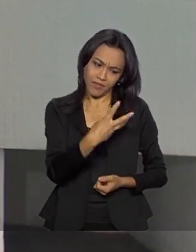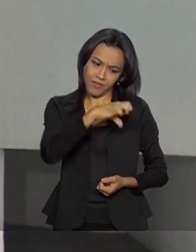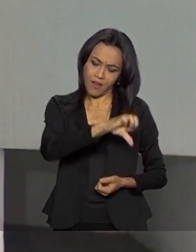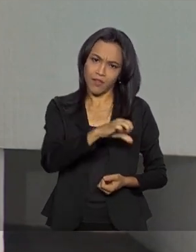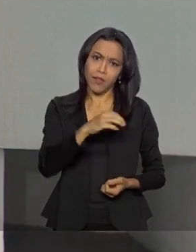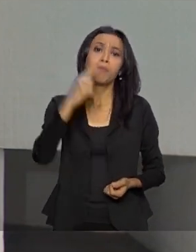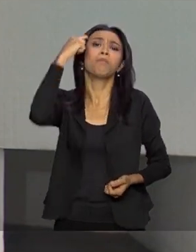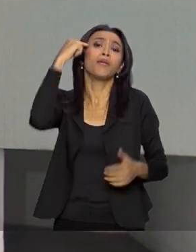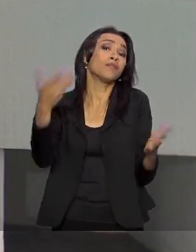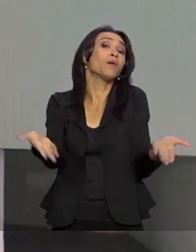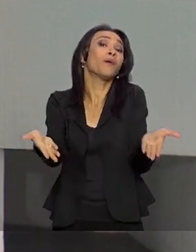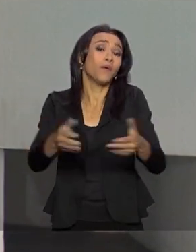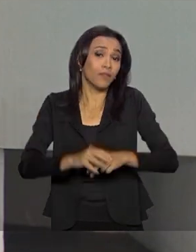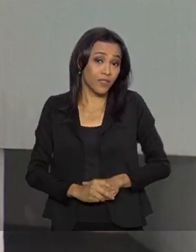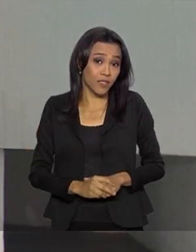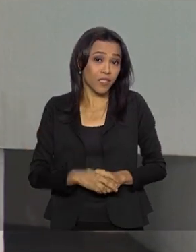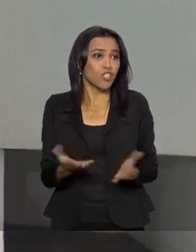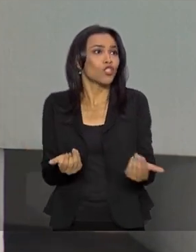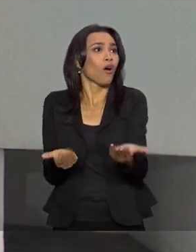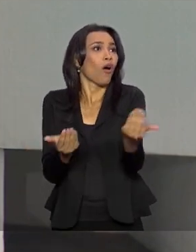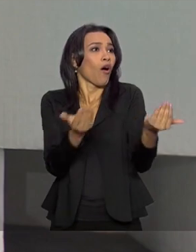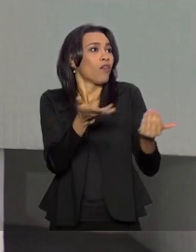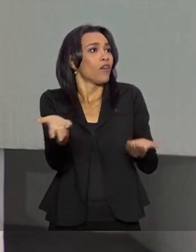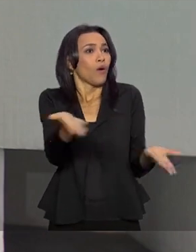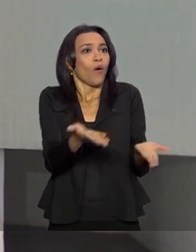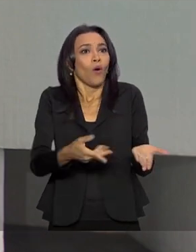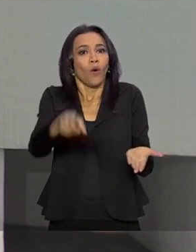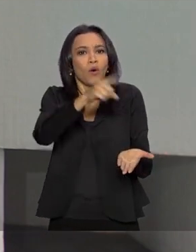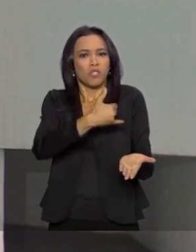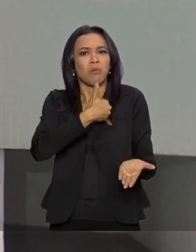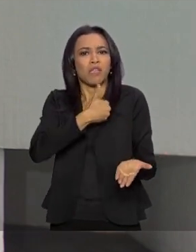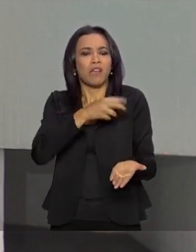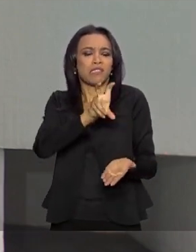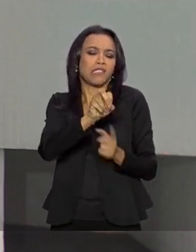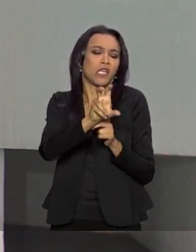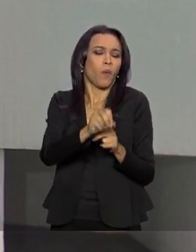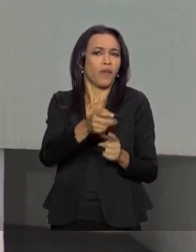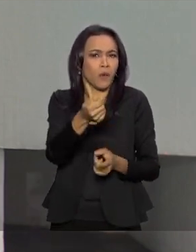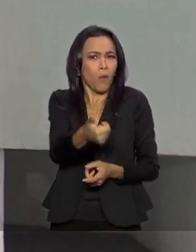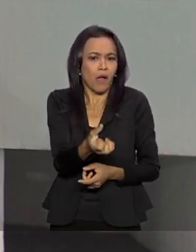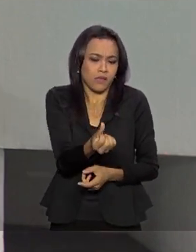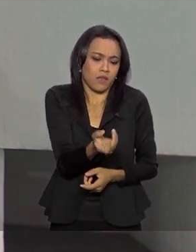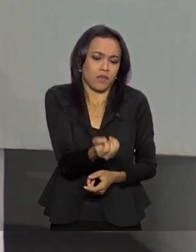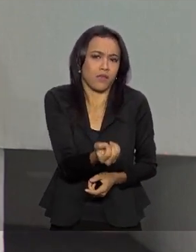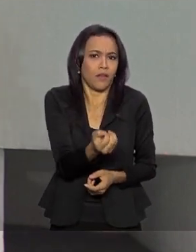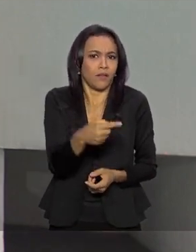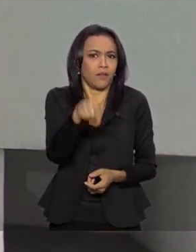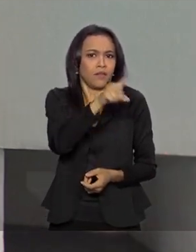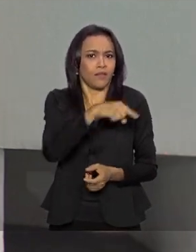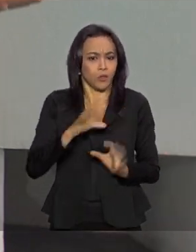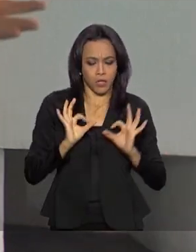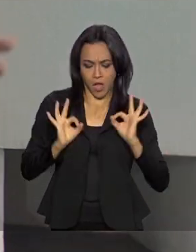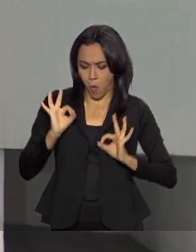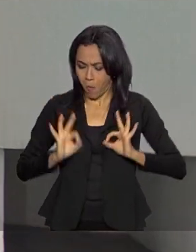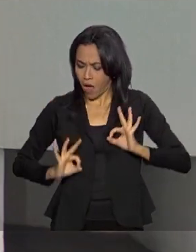Imagina hoje esses mulherões todos aí com 50, quase 60, tudo no...